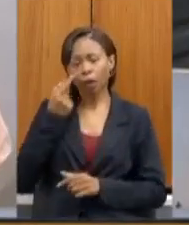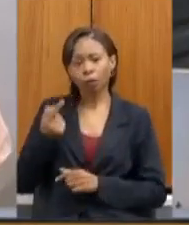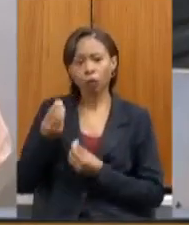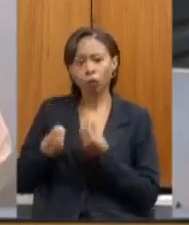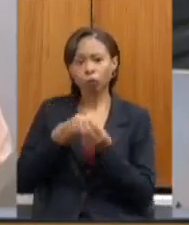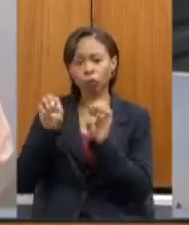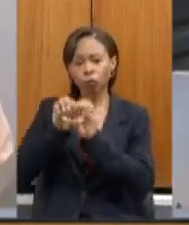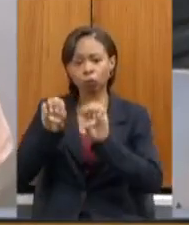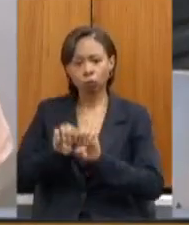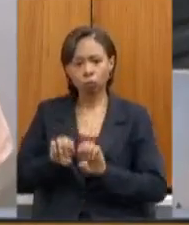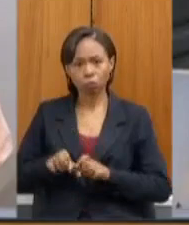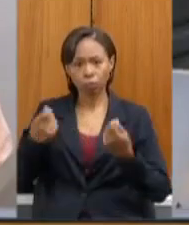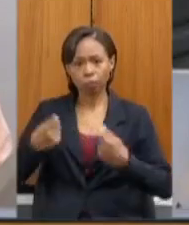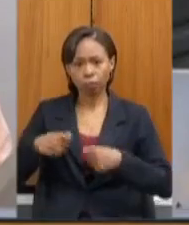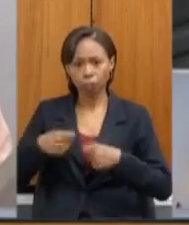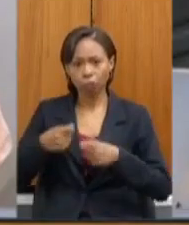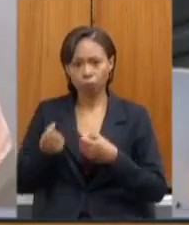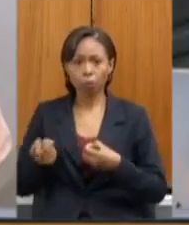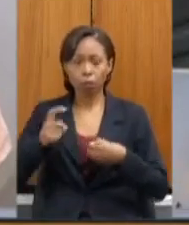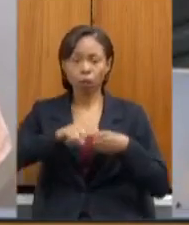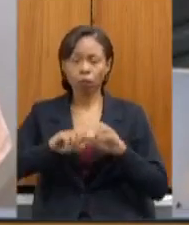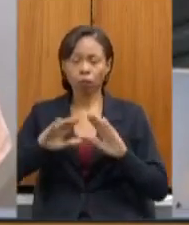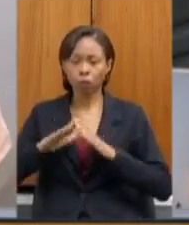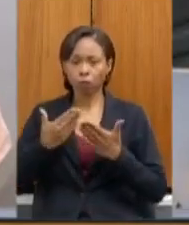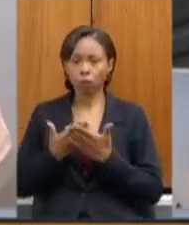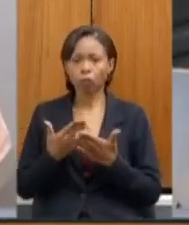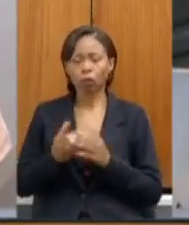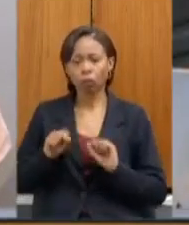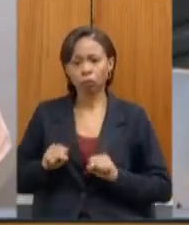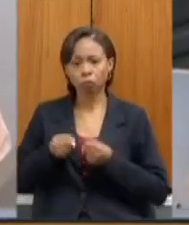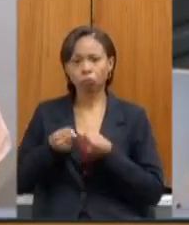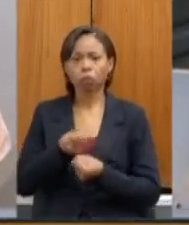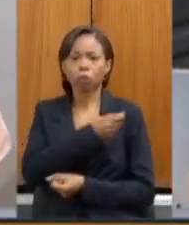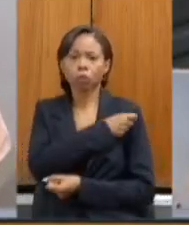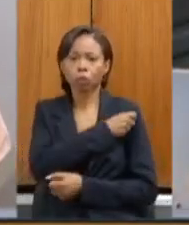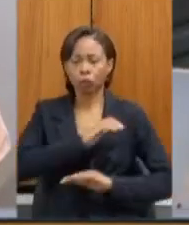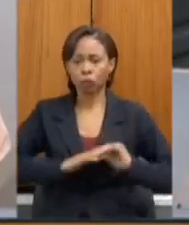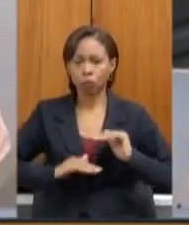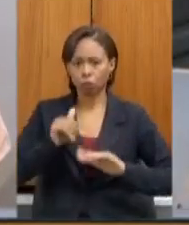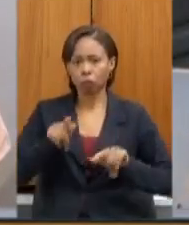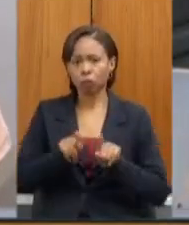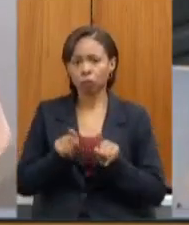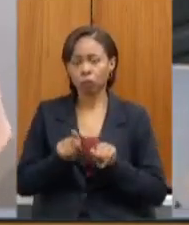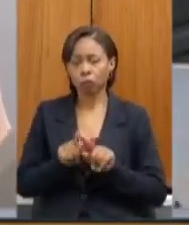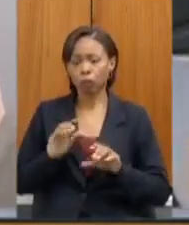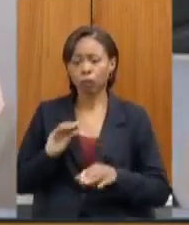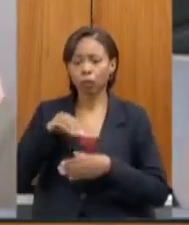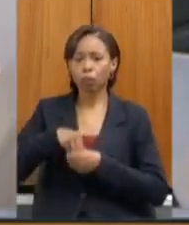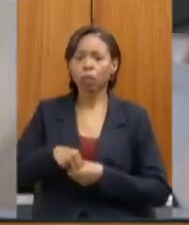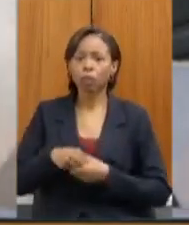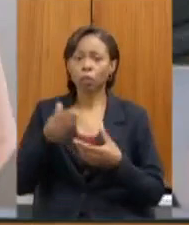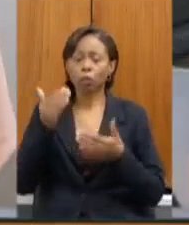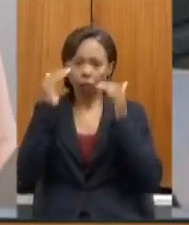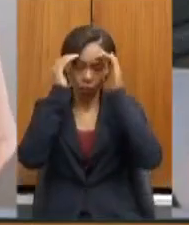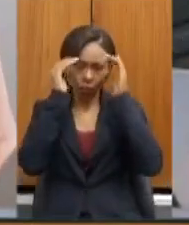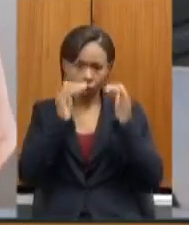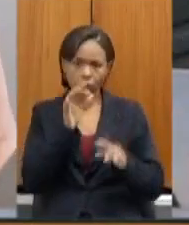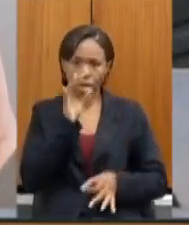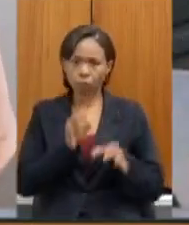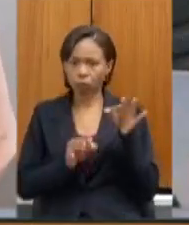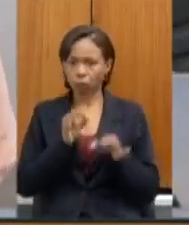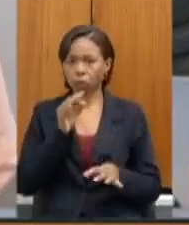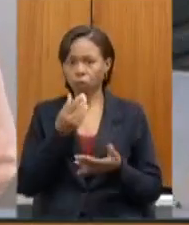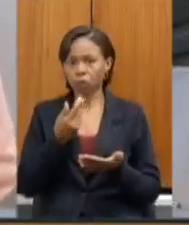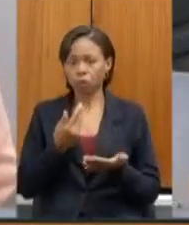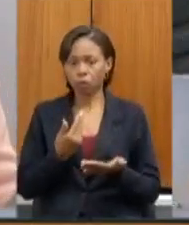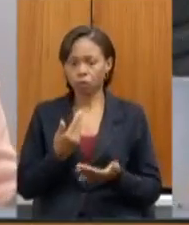necessária para garantir o retorno seguro dos profissionais e estudantes dentro do exigido pela atual decisão do Tribunal de Justiça de Minas Gerais